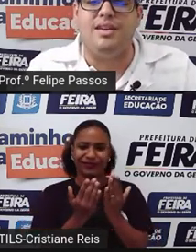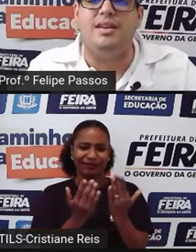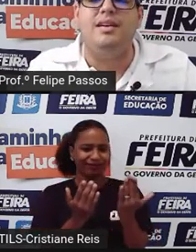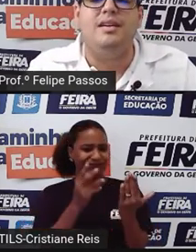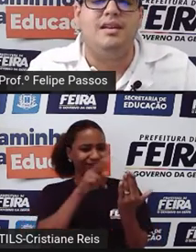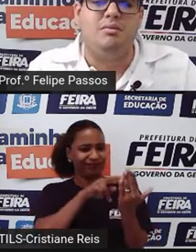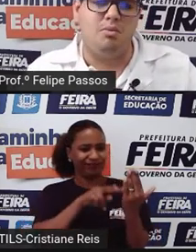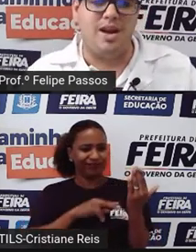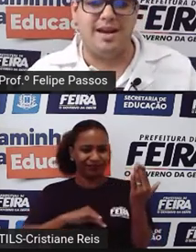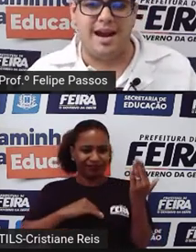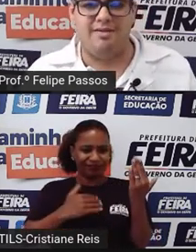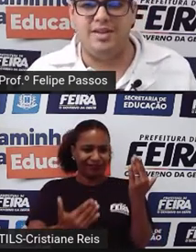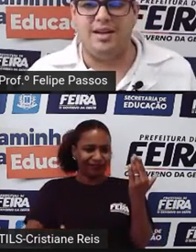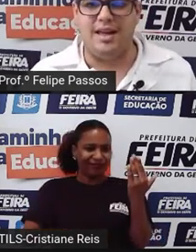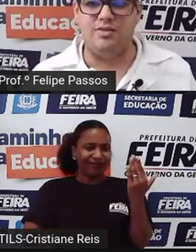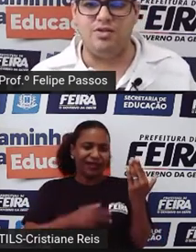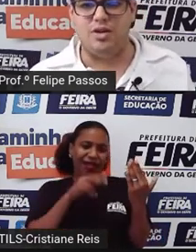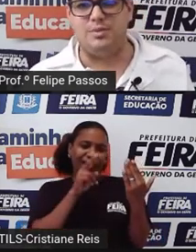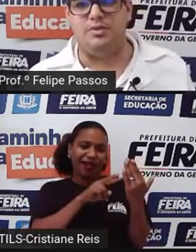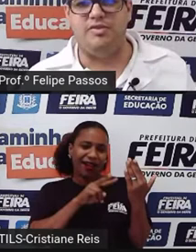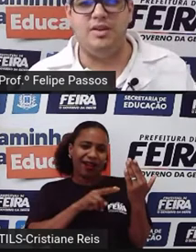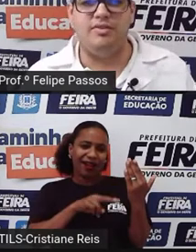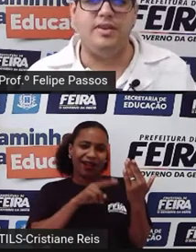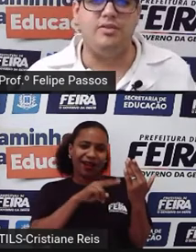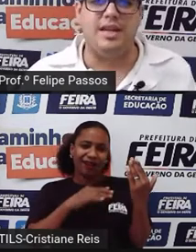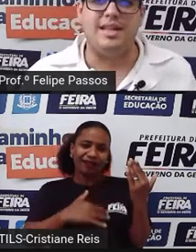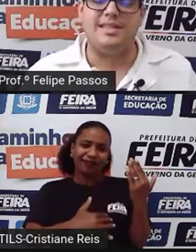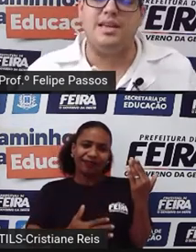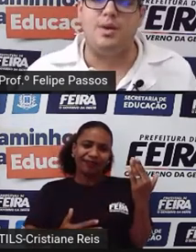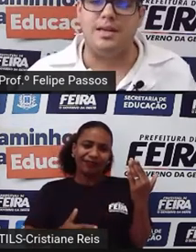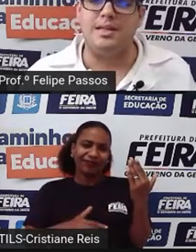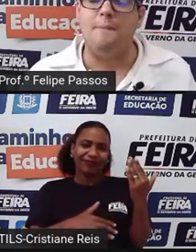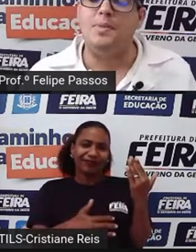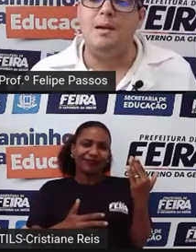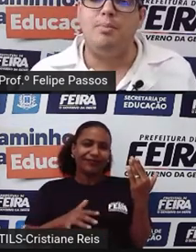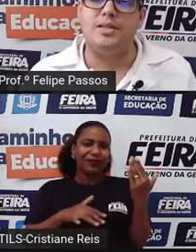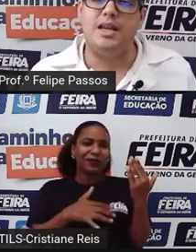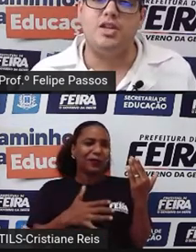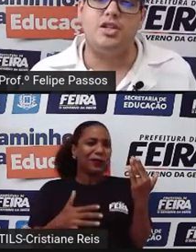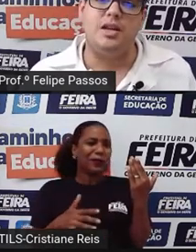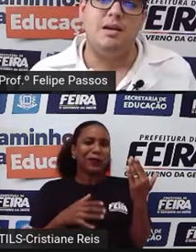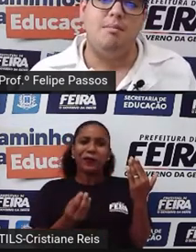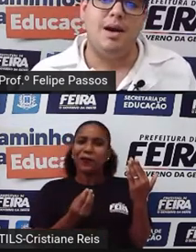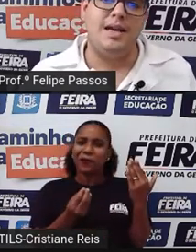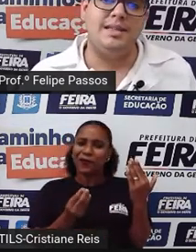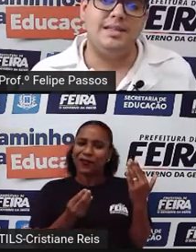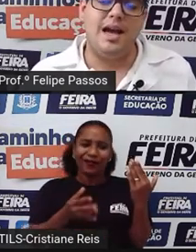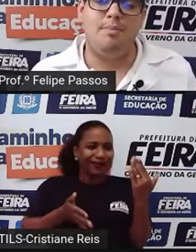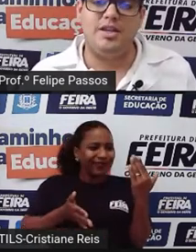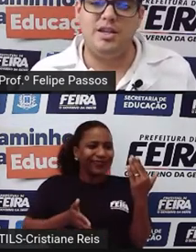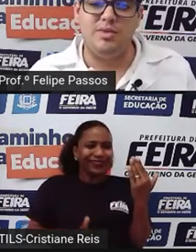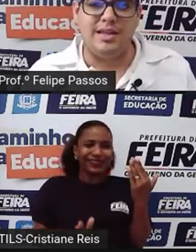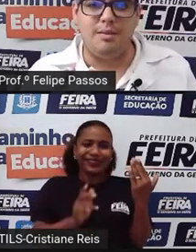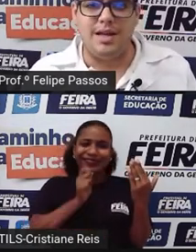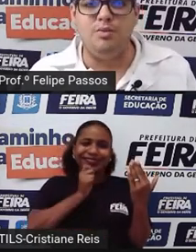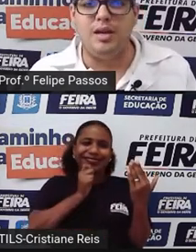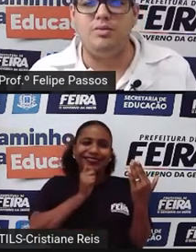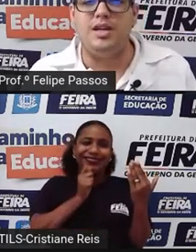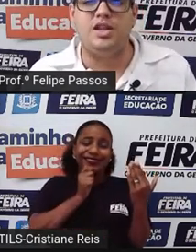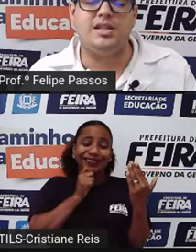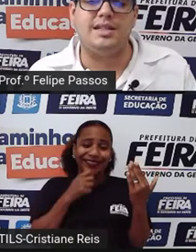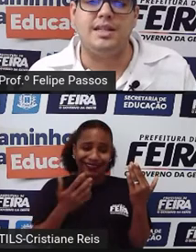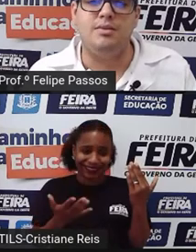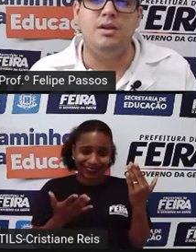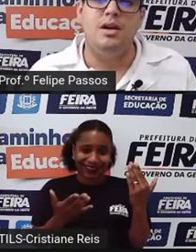é tem a ver? Uma mulher grávida lendo histórias para o filho, o filho nem nasceu ainda? Pois é, gente. Mas, a partir de um determinado